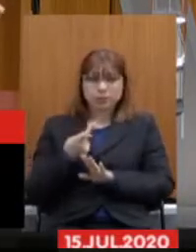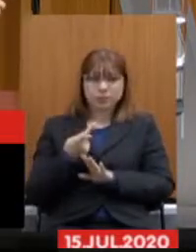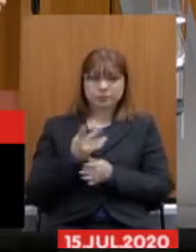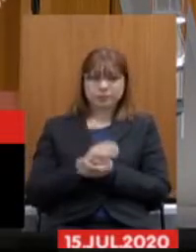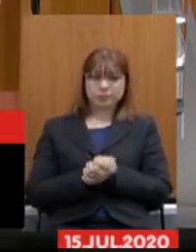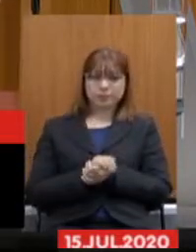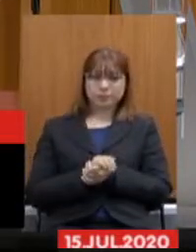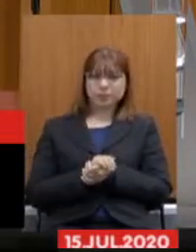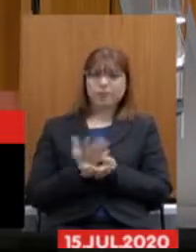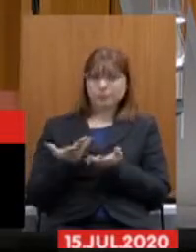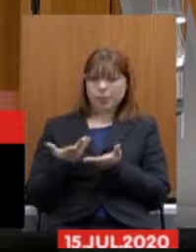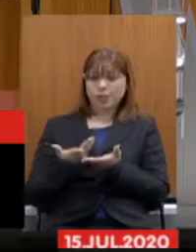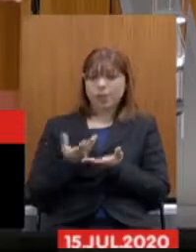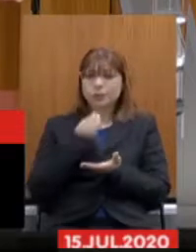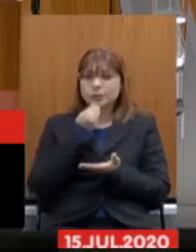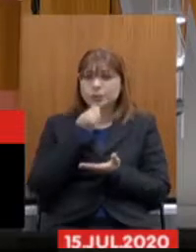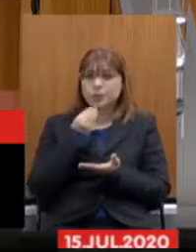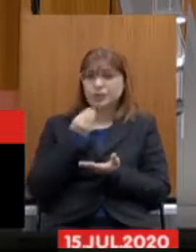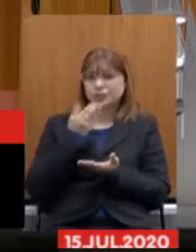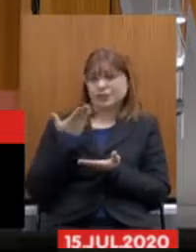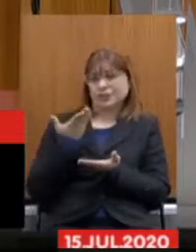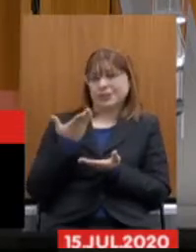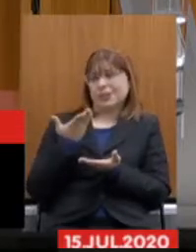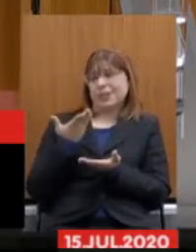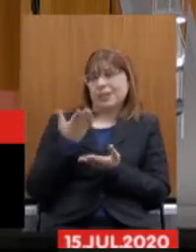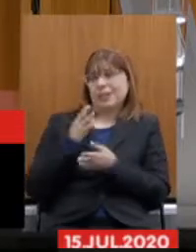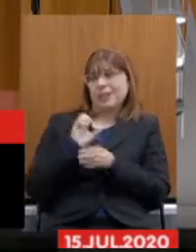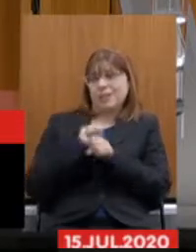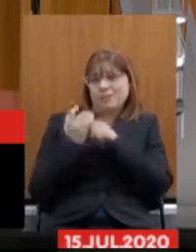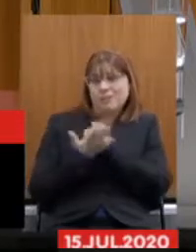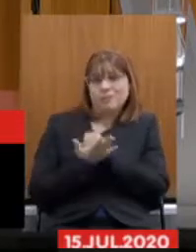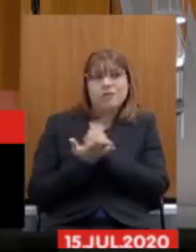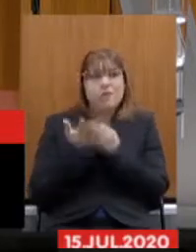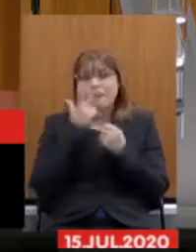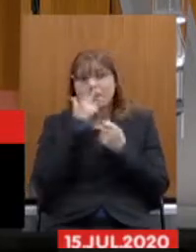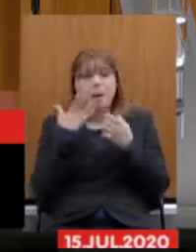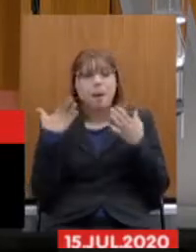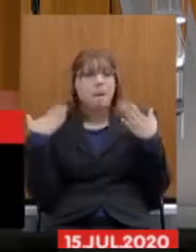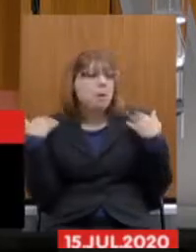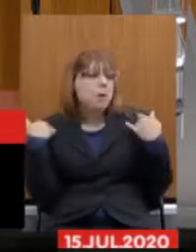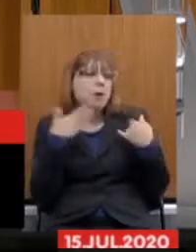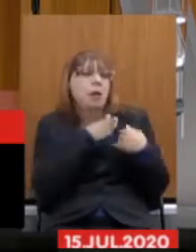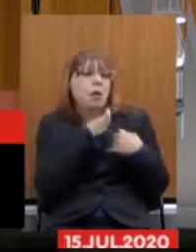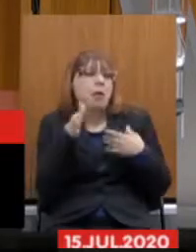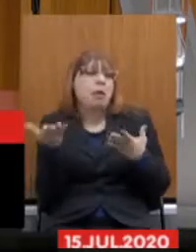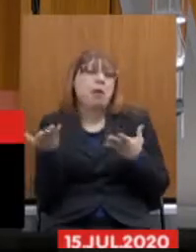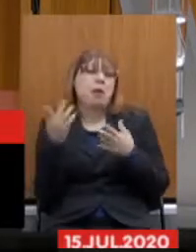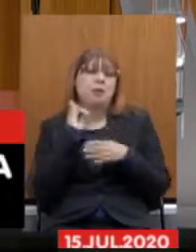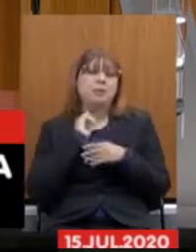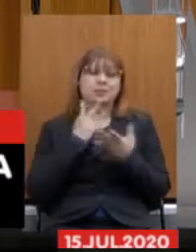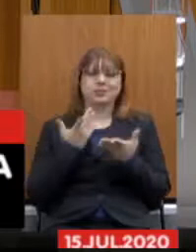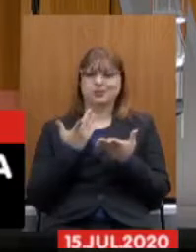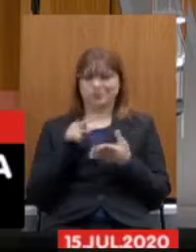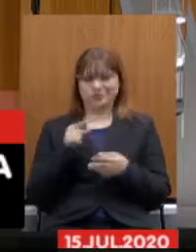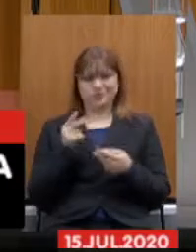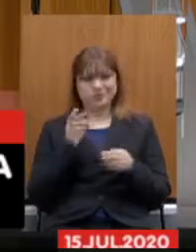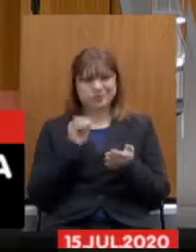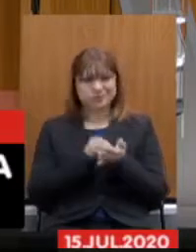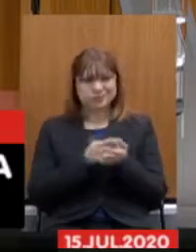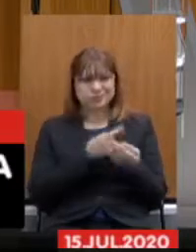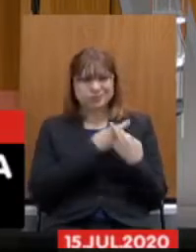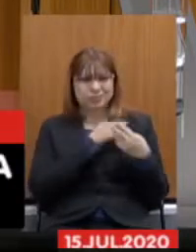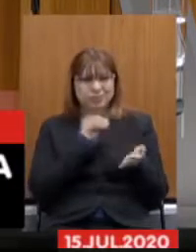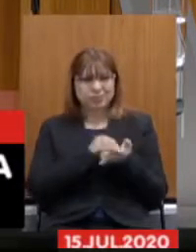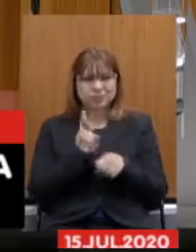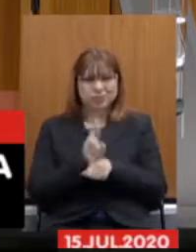Minas Gerais como foi dito e deu no que deu isso é irresponsabilidade isso é falta de gestão